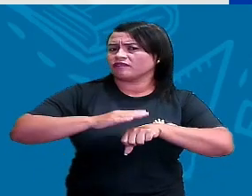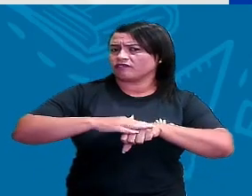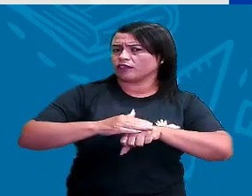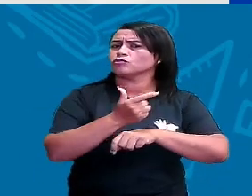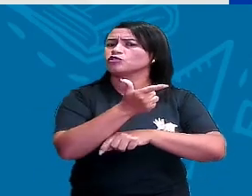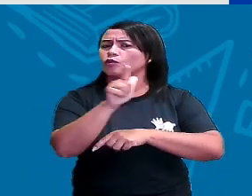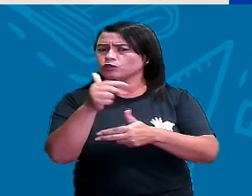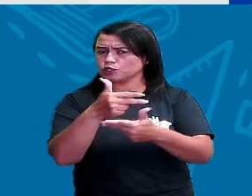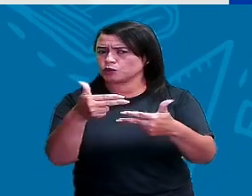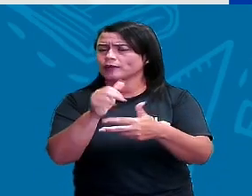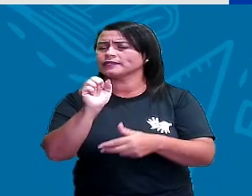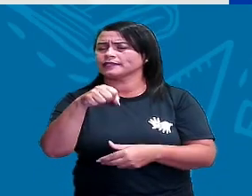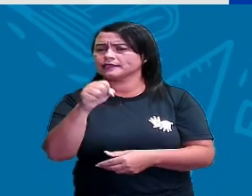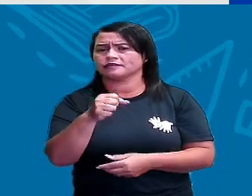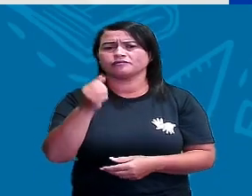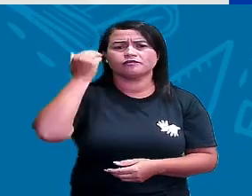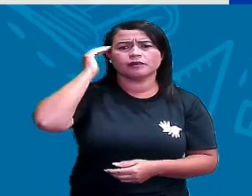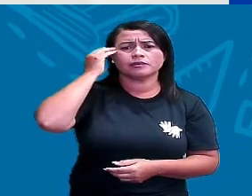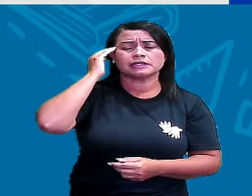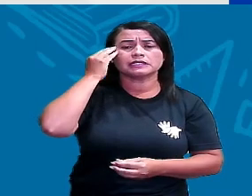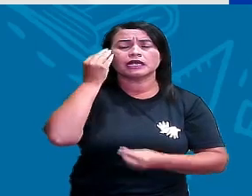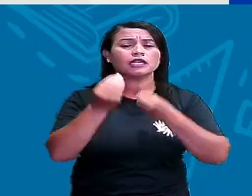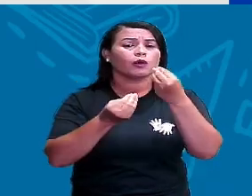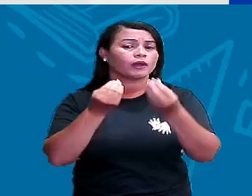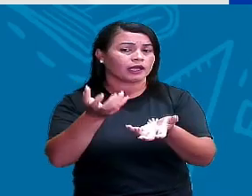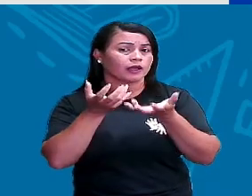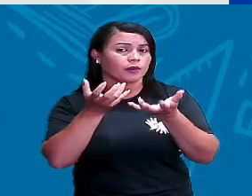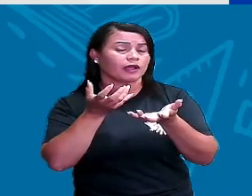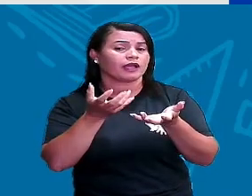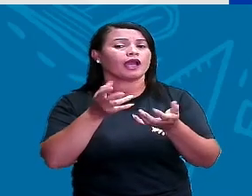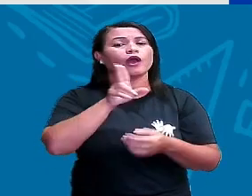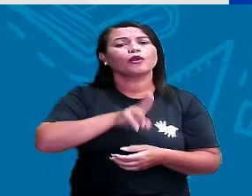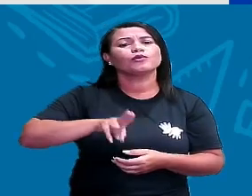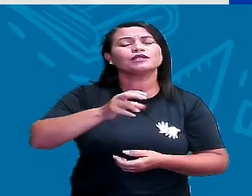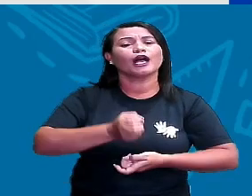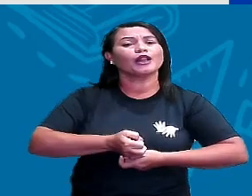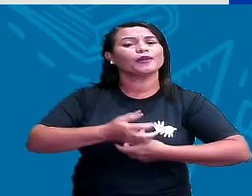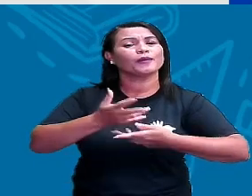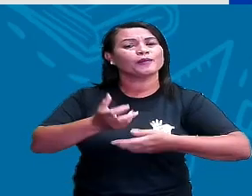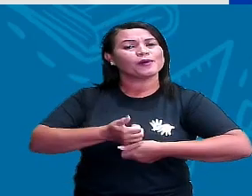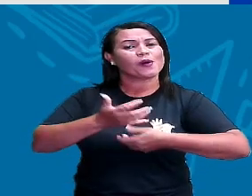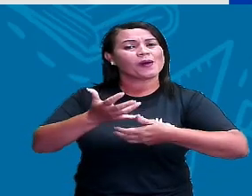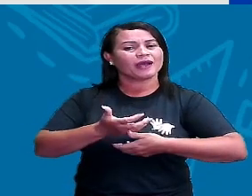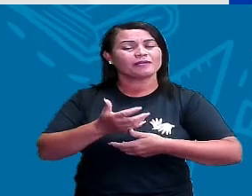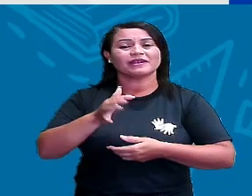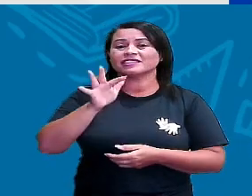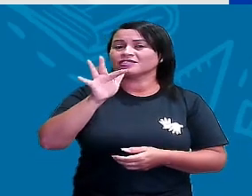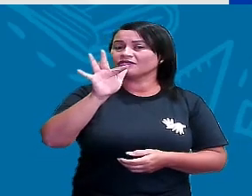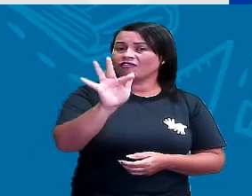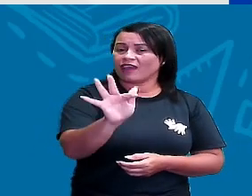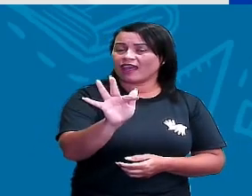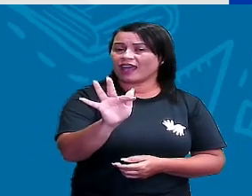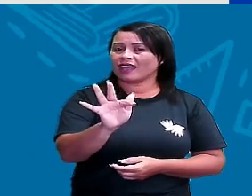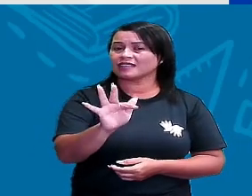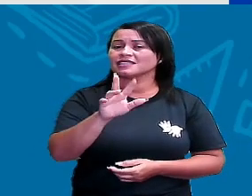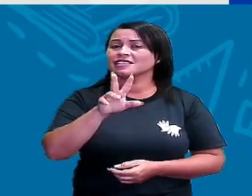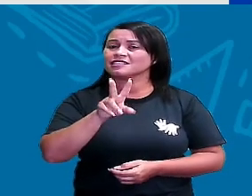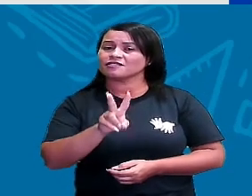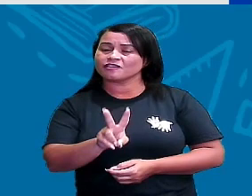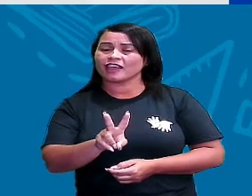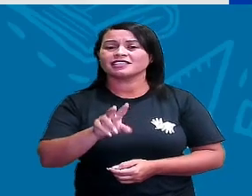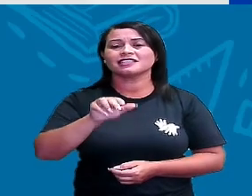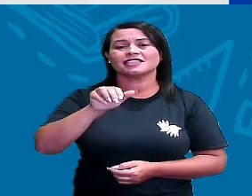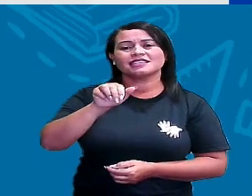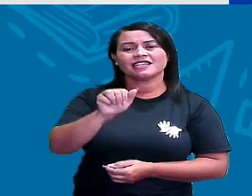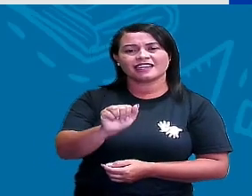situações. Então, vamos entender que eu quero aí usar desse poema essas faces, né? Esses vértices